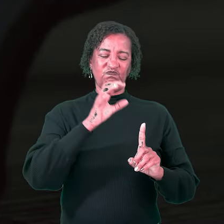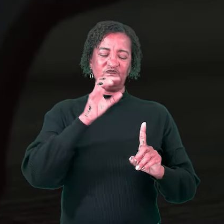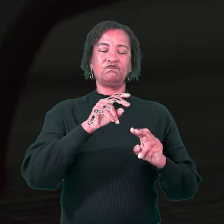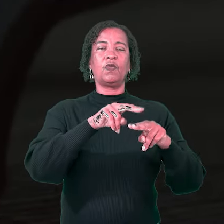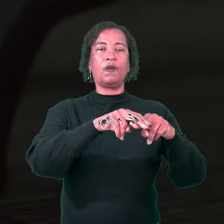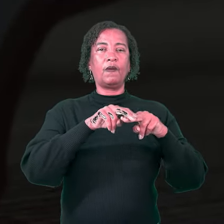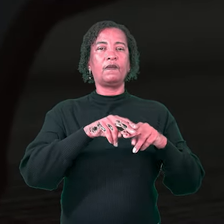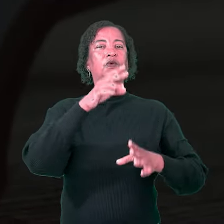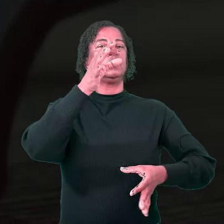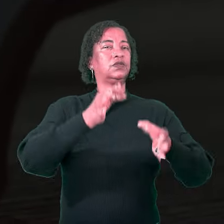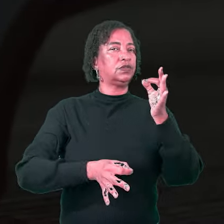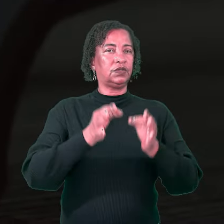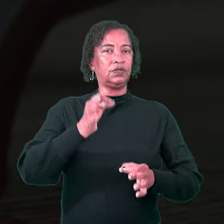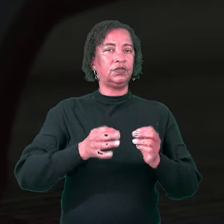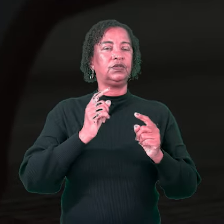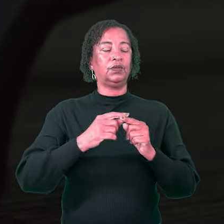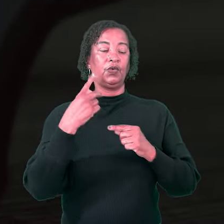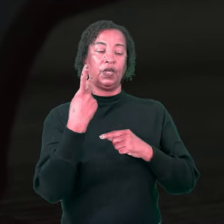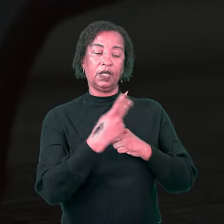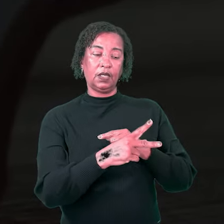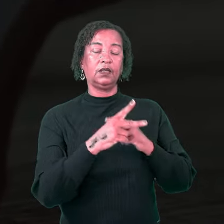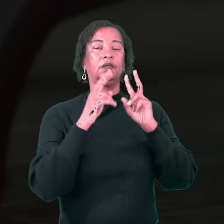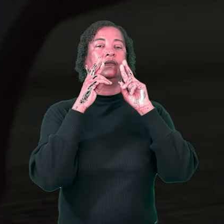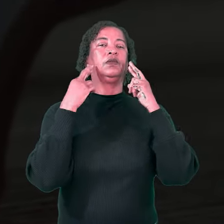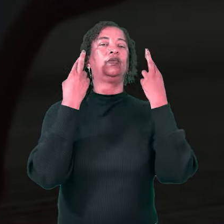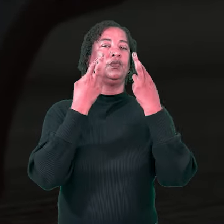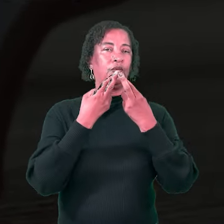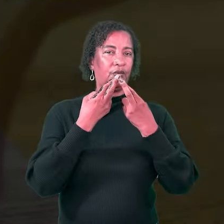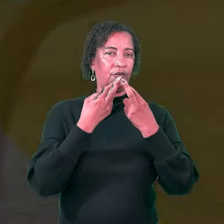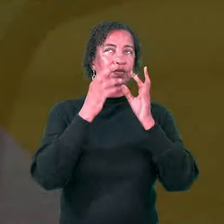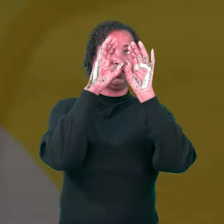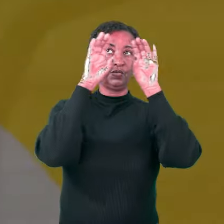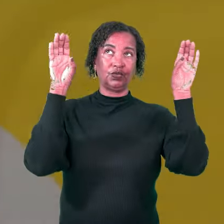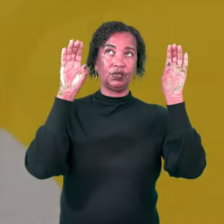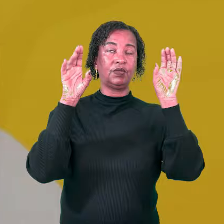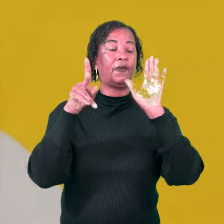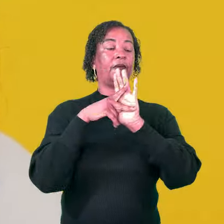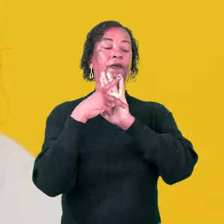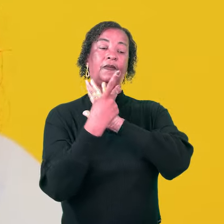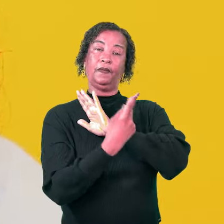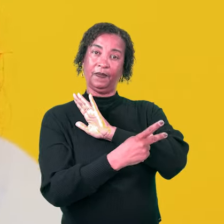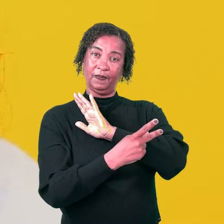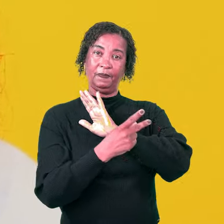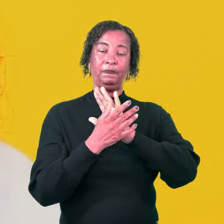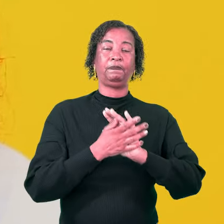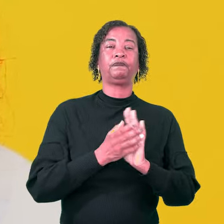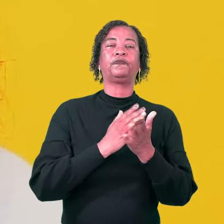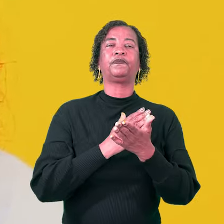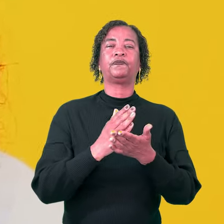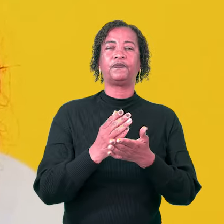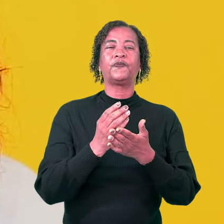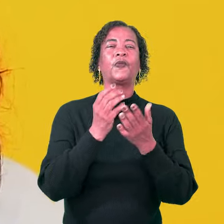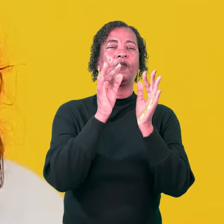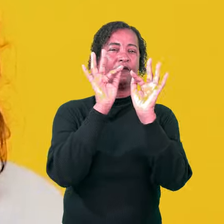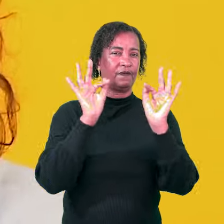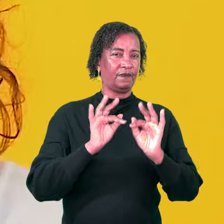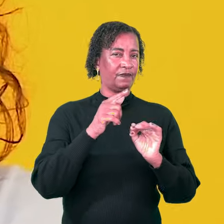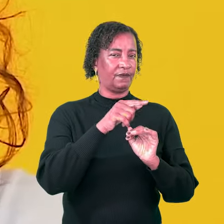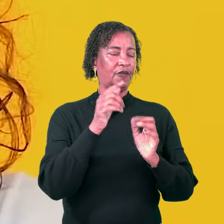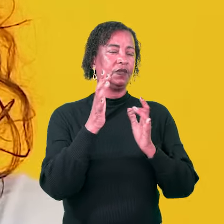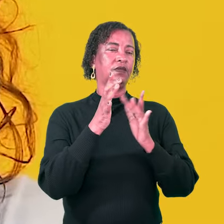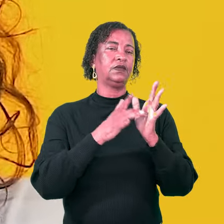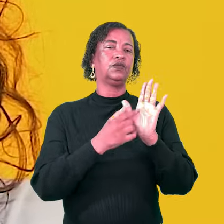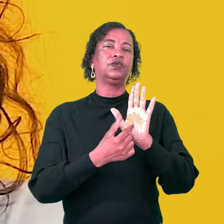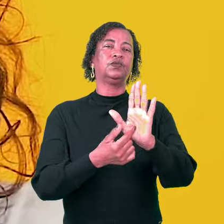causa da justiça, pois deles é o reino dos céus. Com essas bem-aventuranças, Jesus mostrou qual